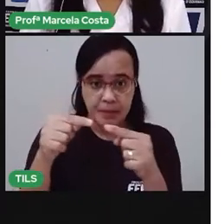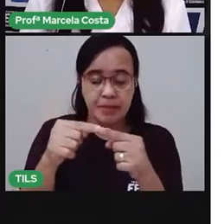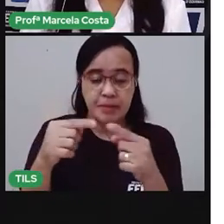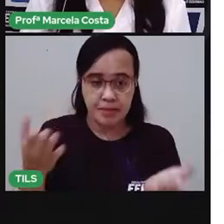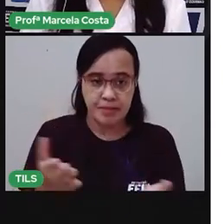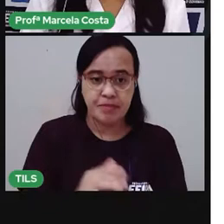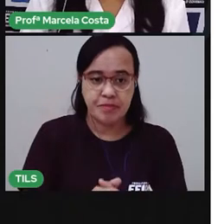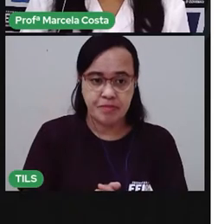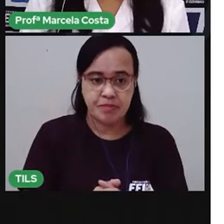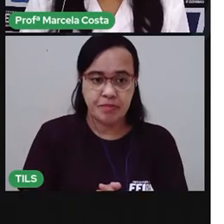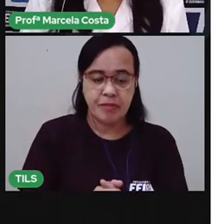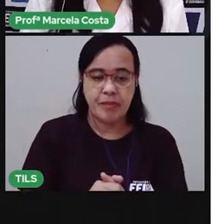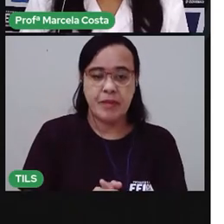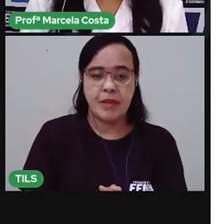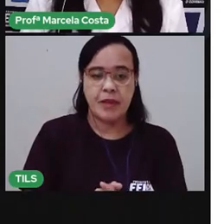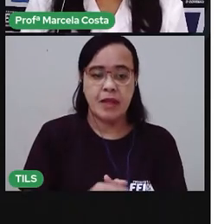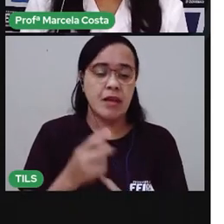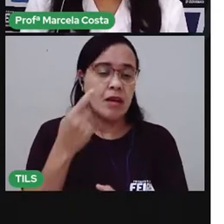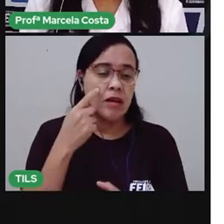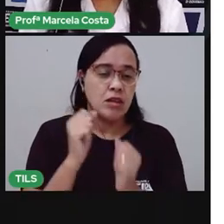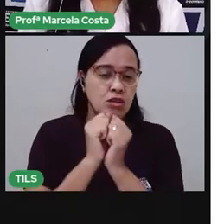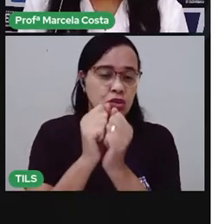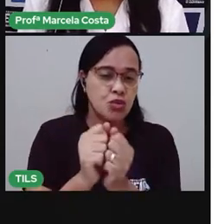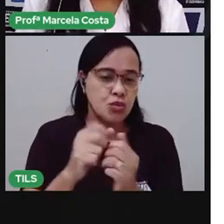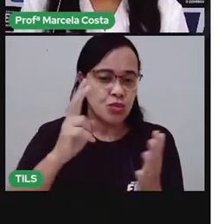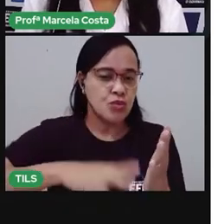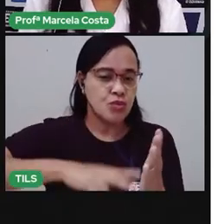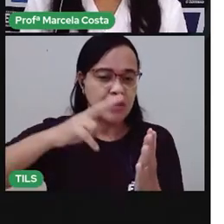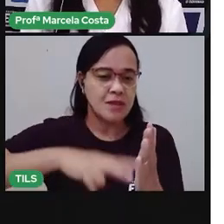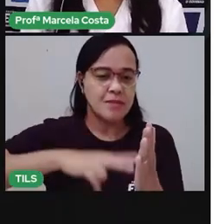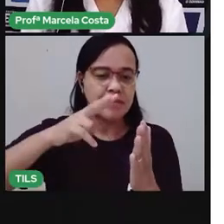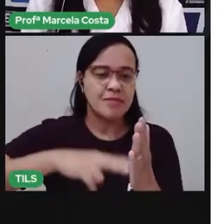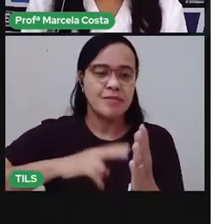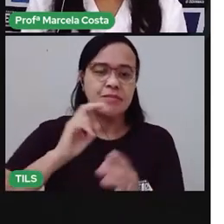Vamos aqui tentar ler juntos. Me acompanha.